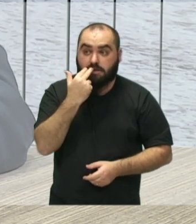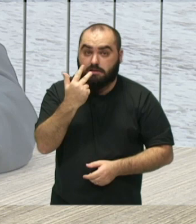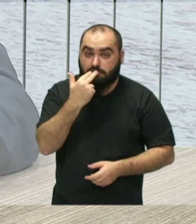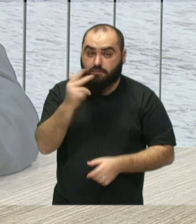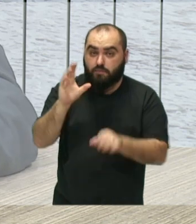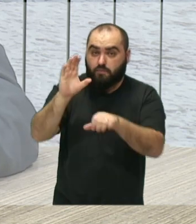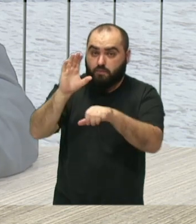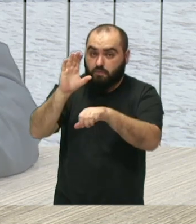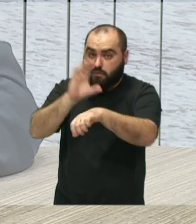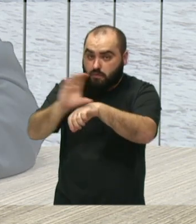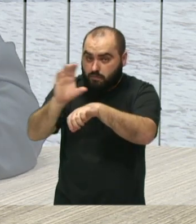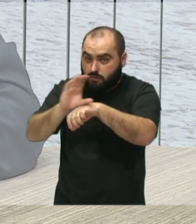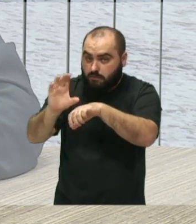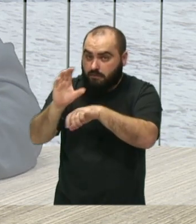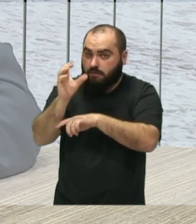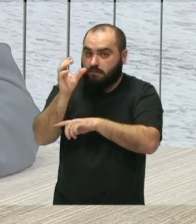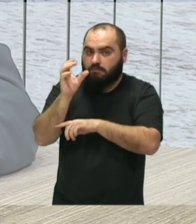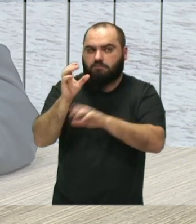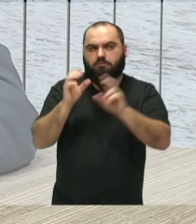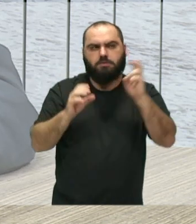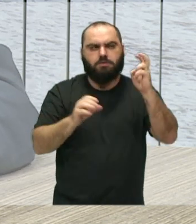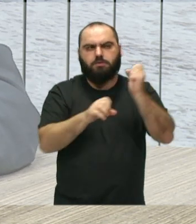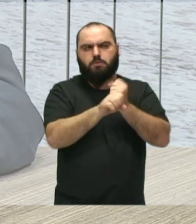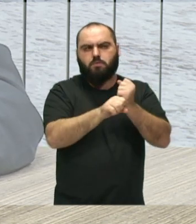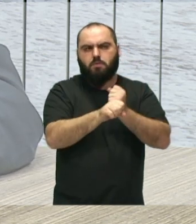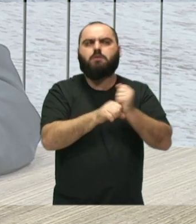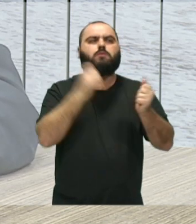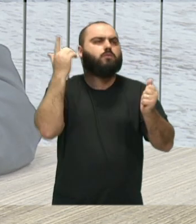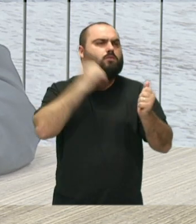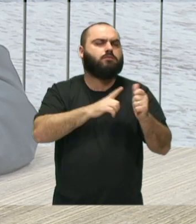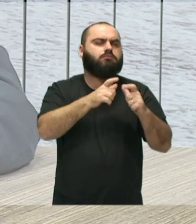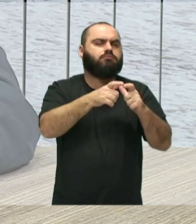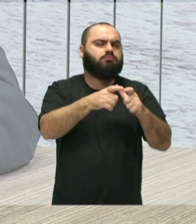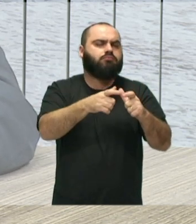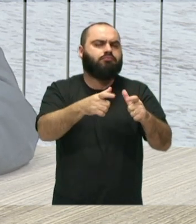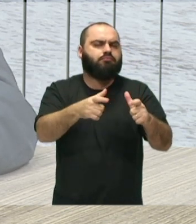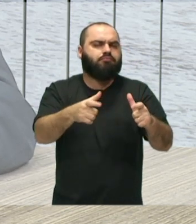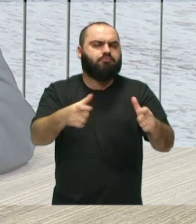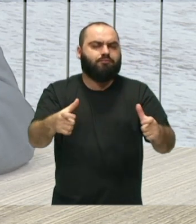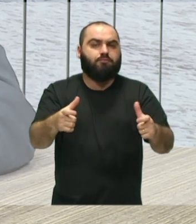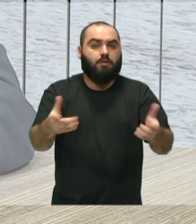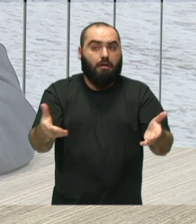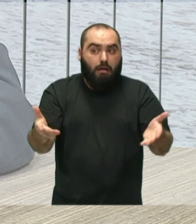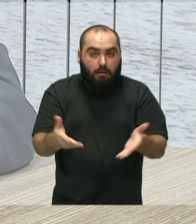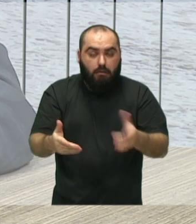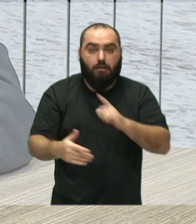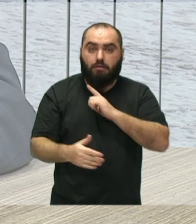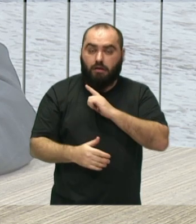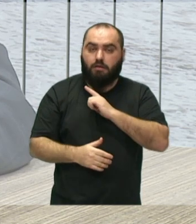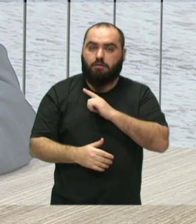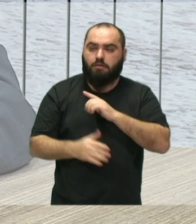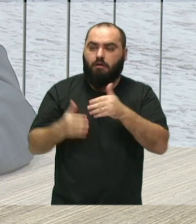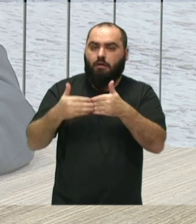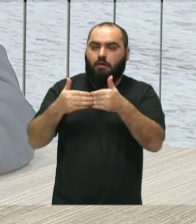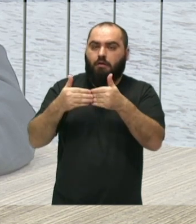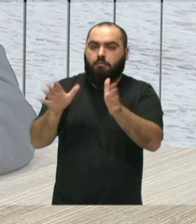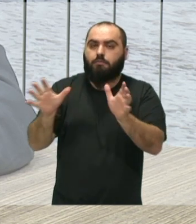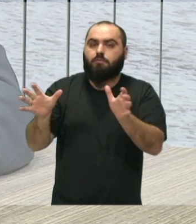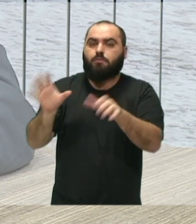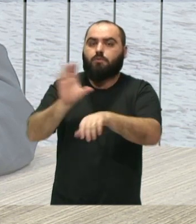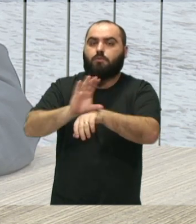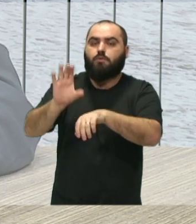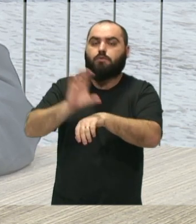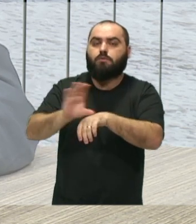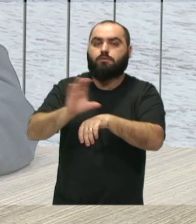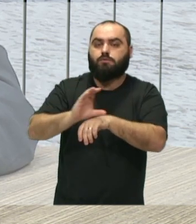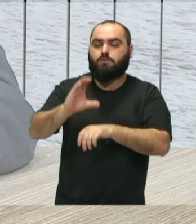né, ao longo aí dos últimos 5 anos nós ampliamos os nossos números de cursos, inclusive agora abrimos o curso de